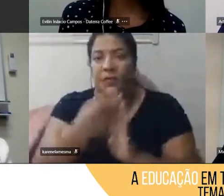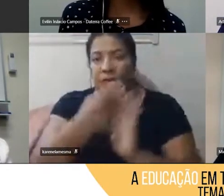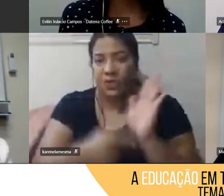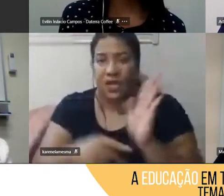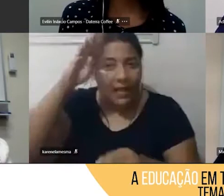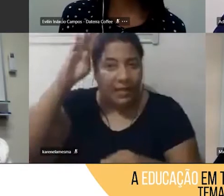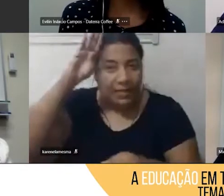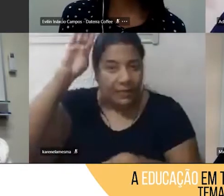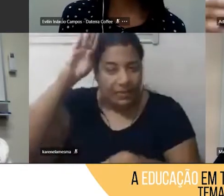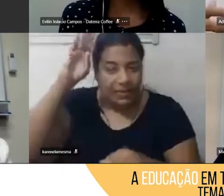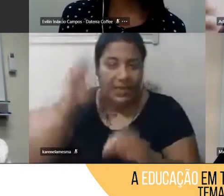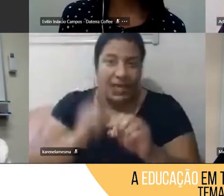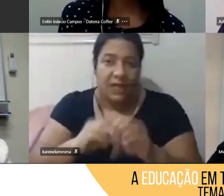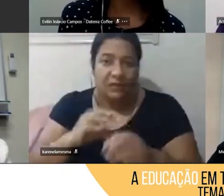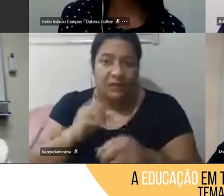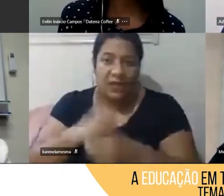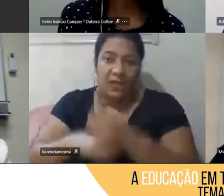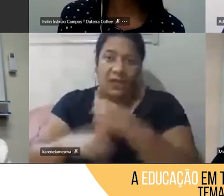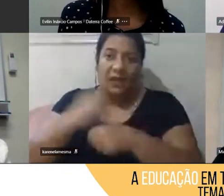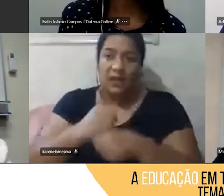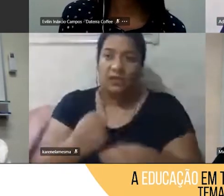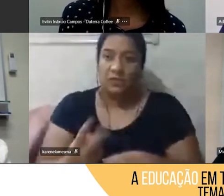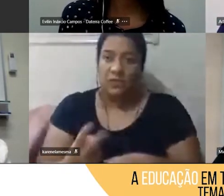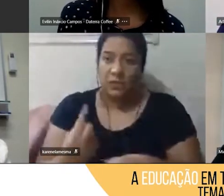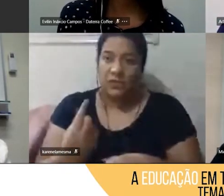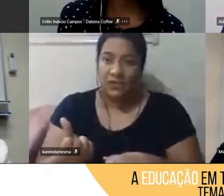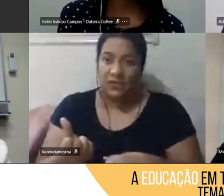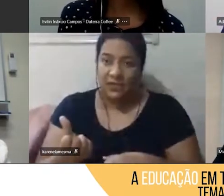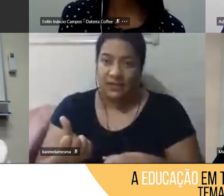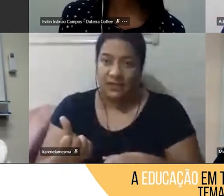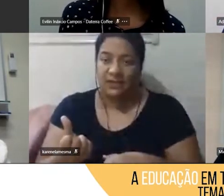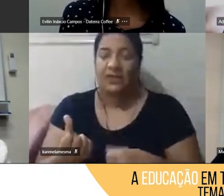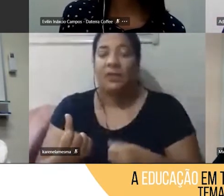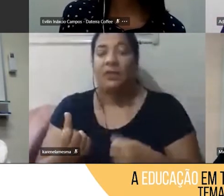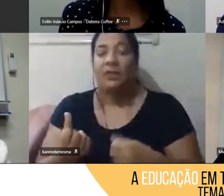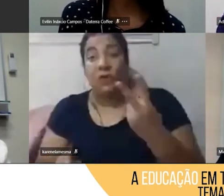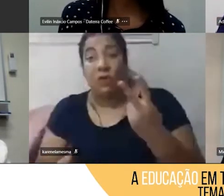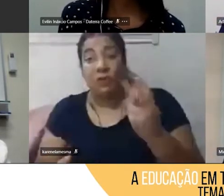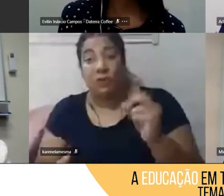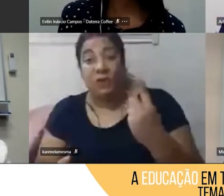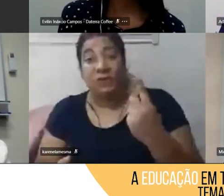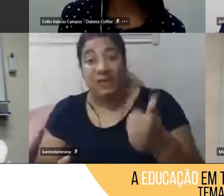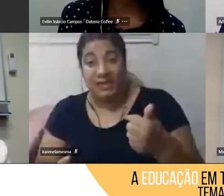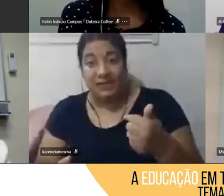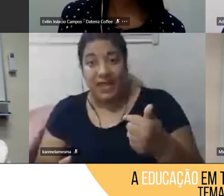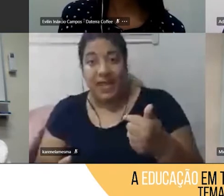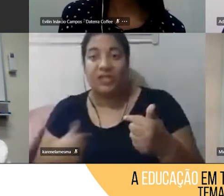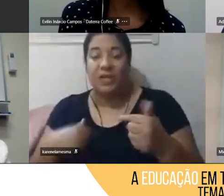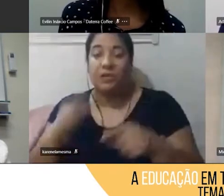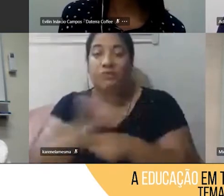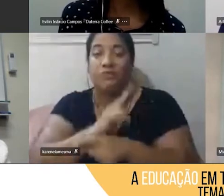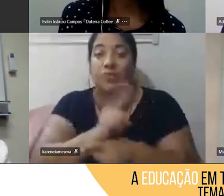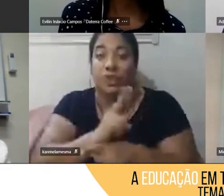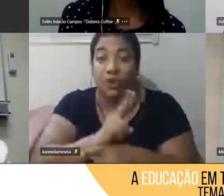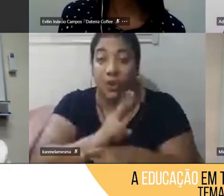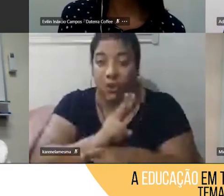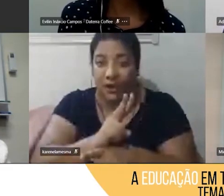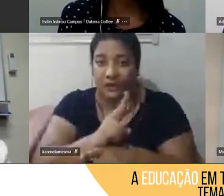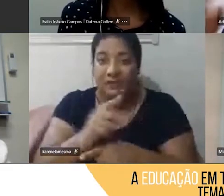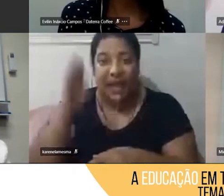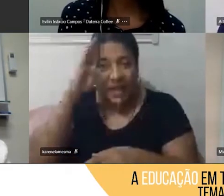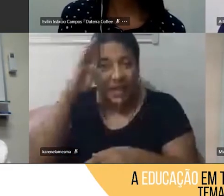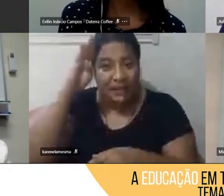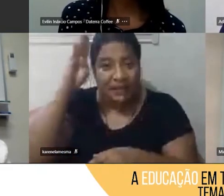e de 2017 para cá, hoje eu trabalho na fundação, mas em 2017 eu virei monitor da academia e os monitores eles são praticamente